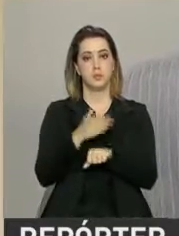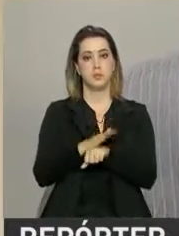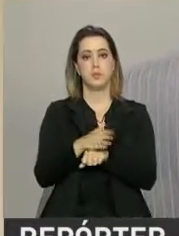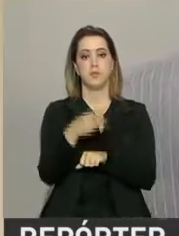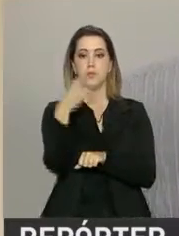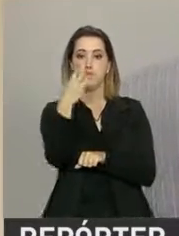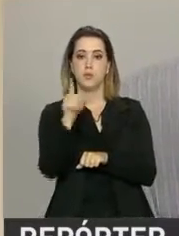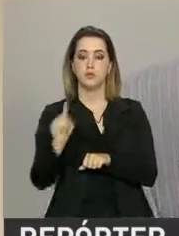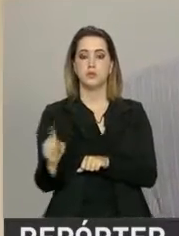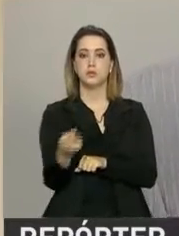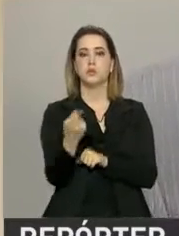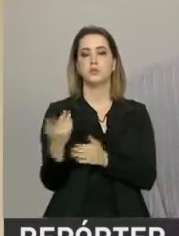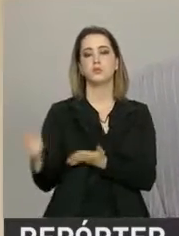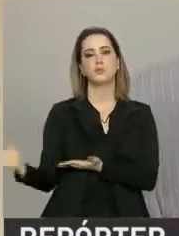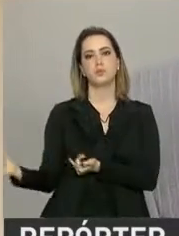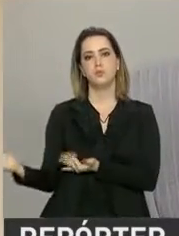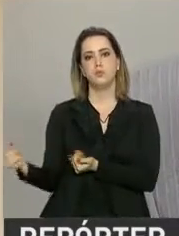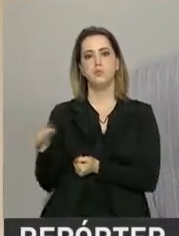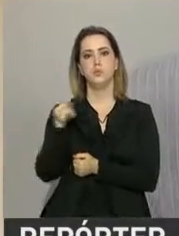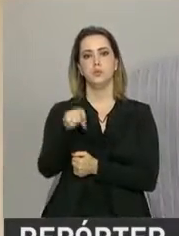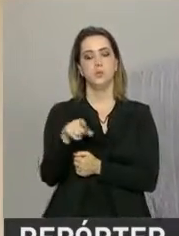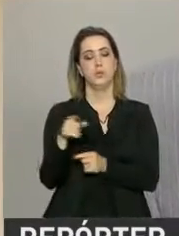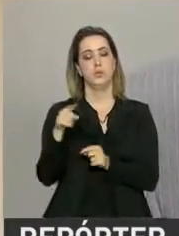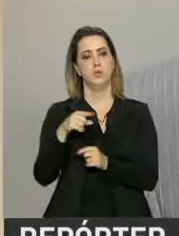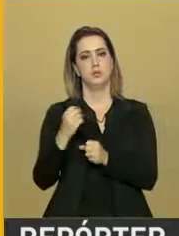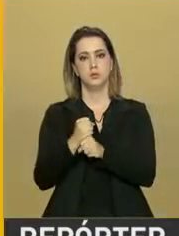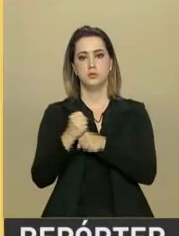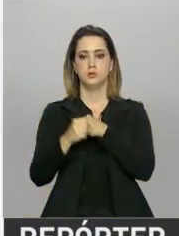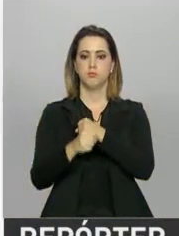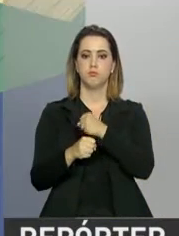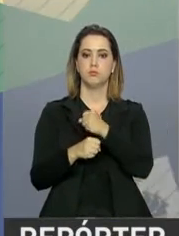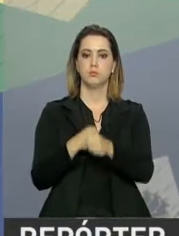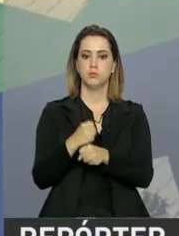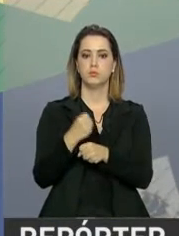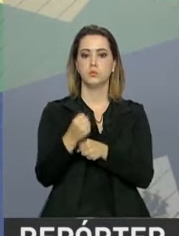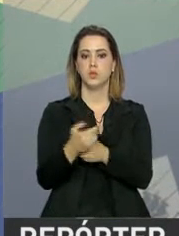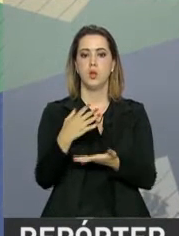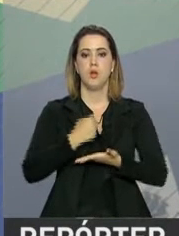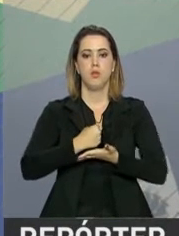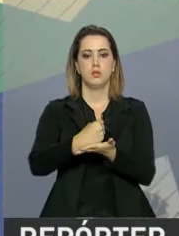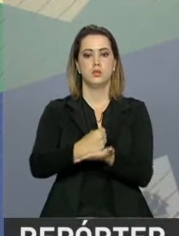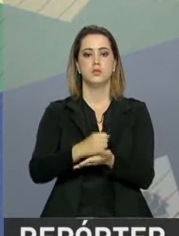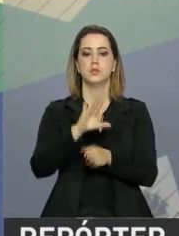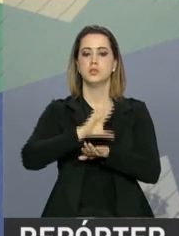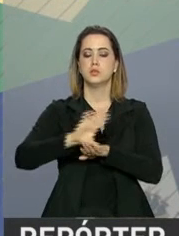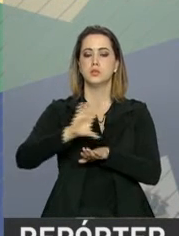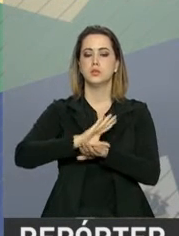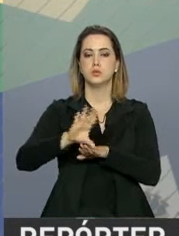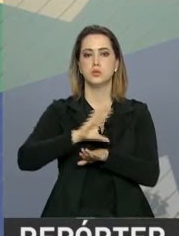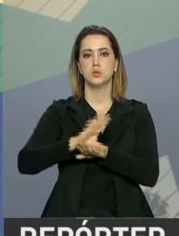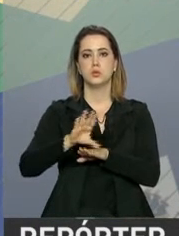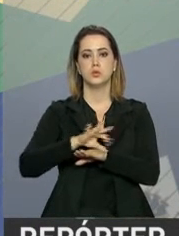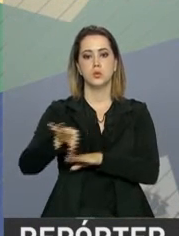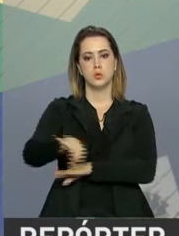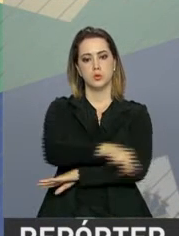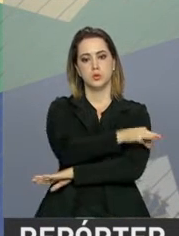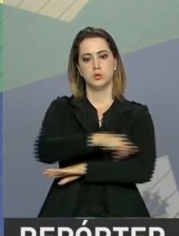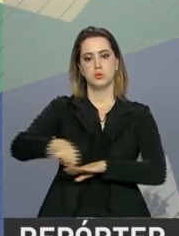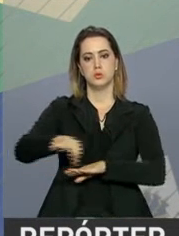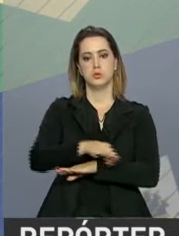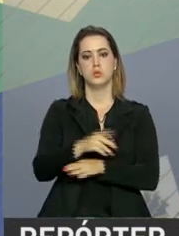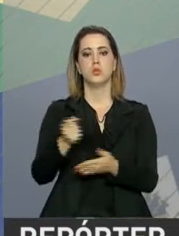de 3 mil jovens haitianos a cada ano. Vão ser oferecidos cursos em áreas como engenharia civil,